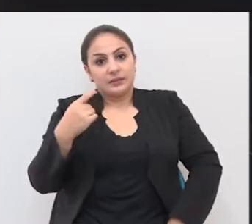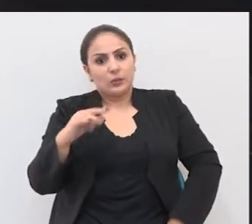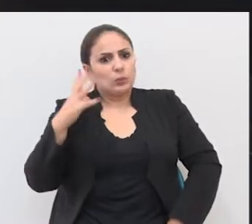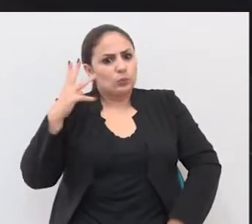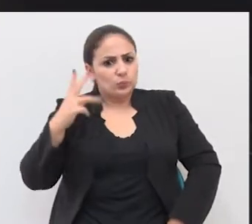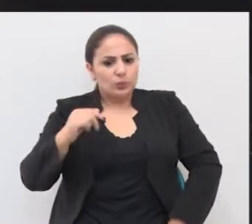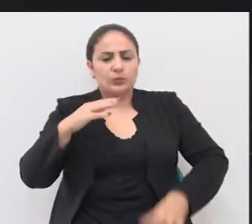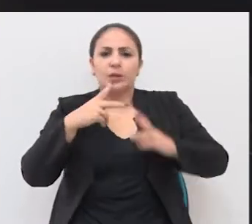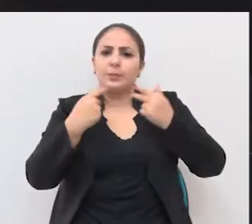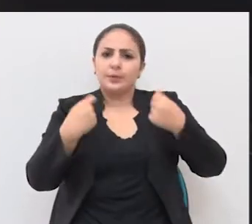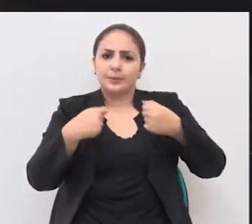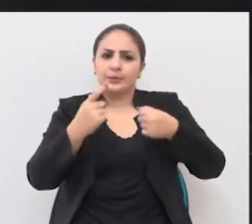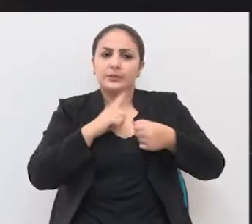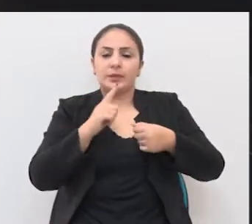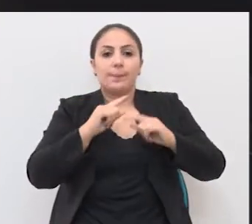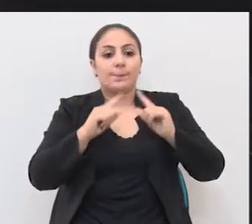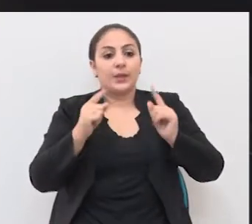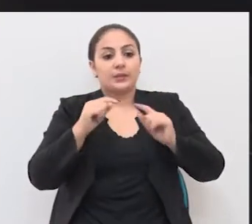castrados.